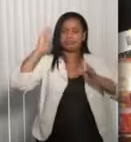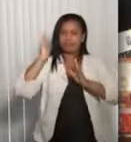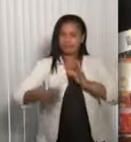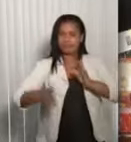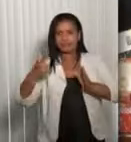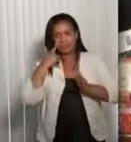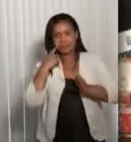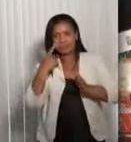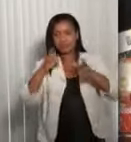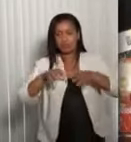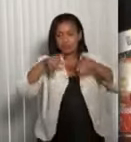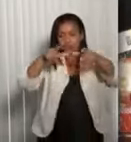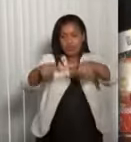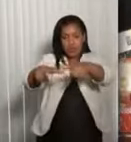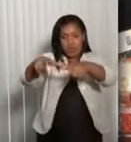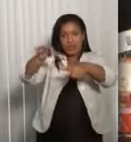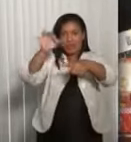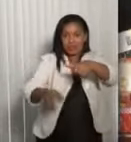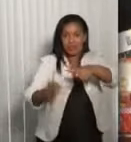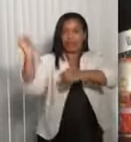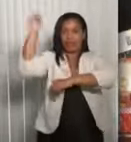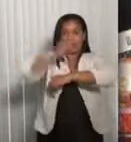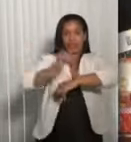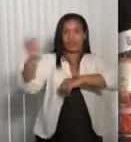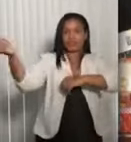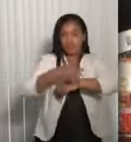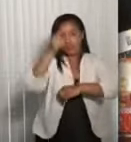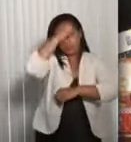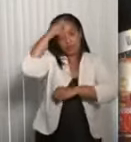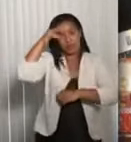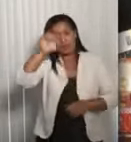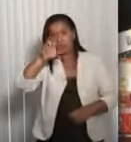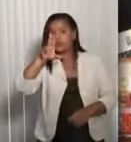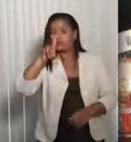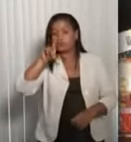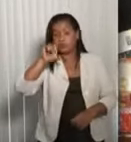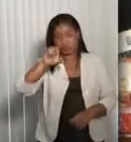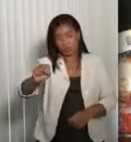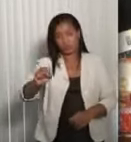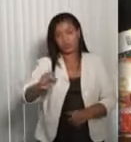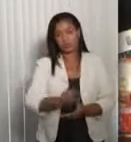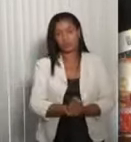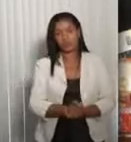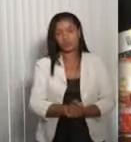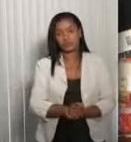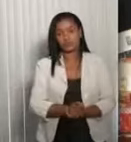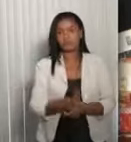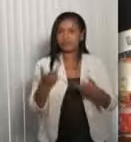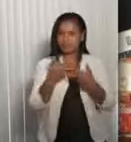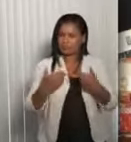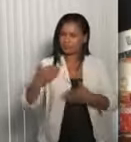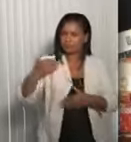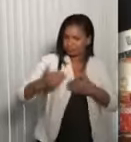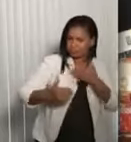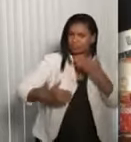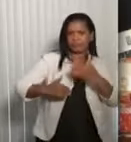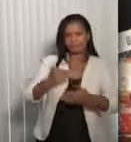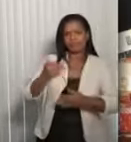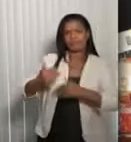locacionar o novo aeroporto com o prefeito Euris e as coisas estão andando.